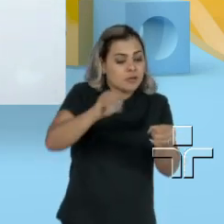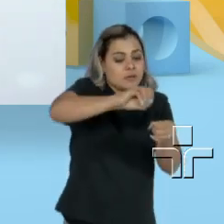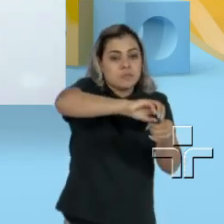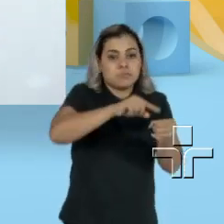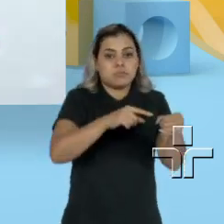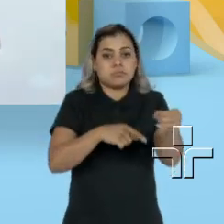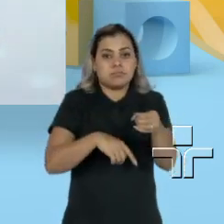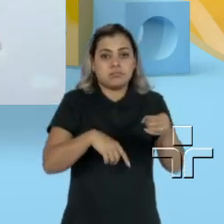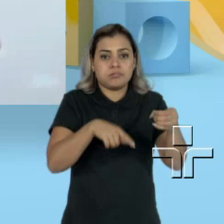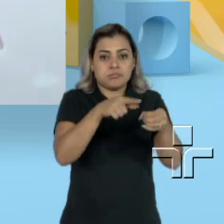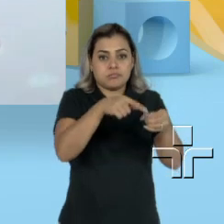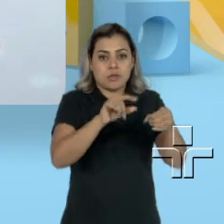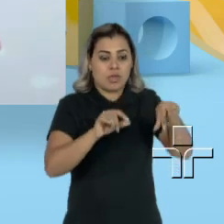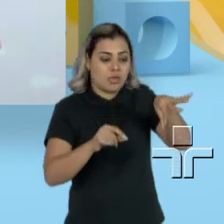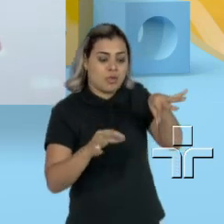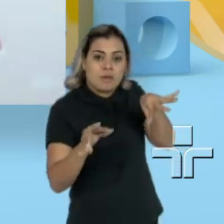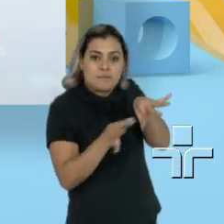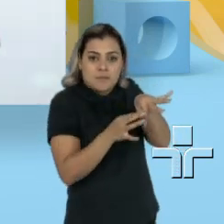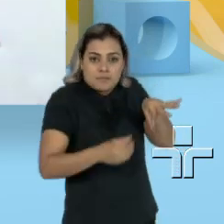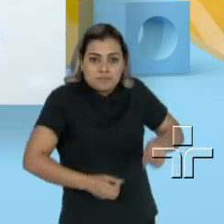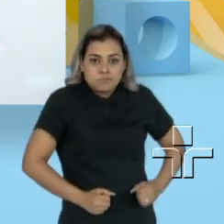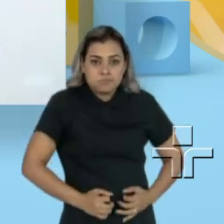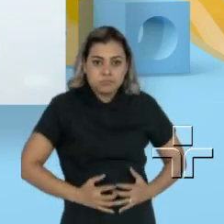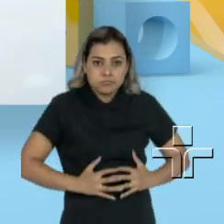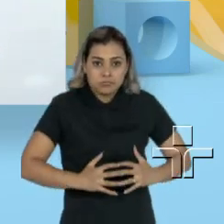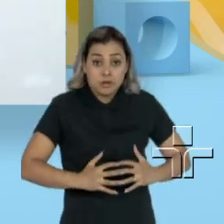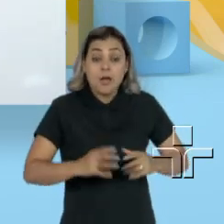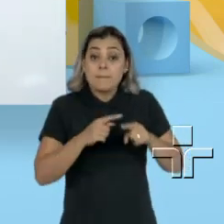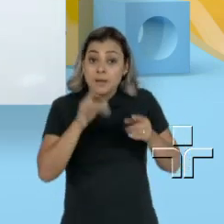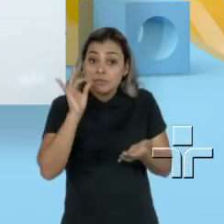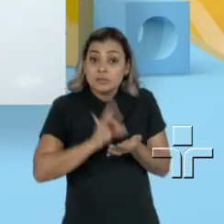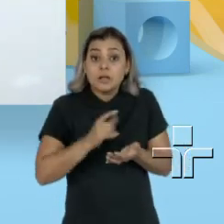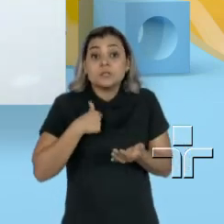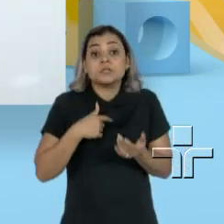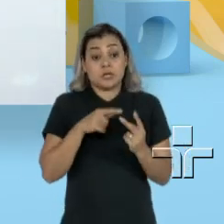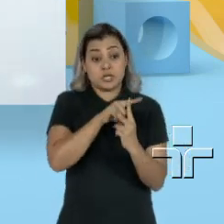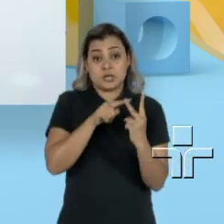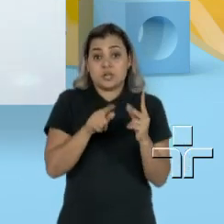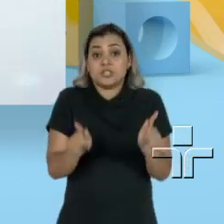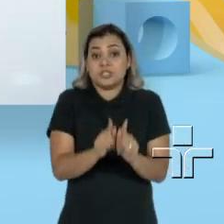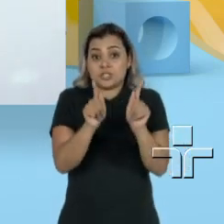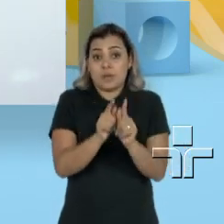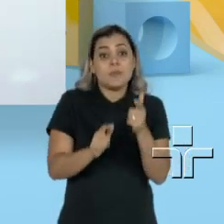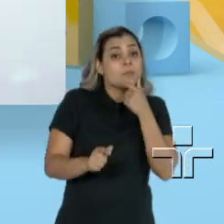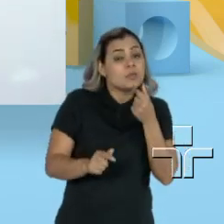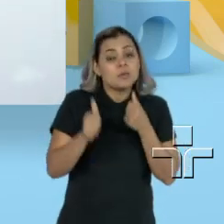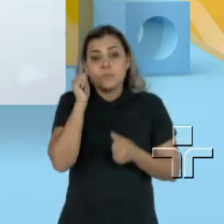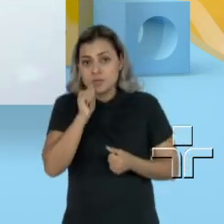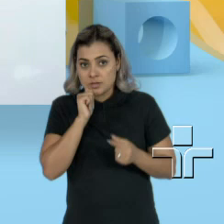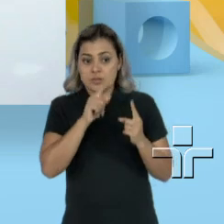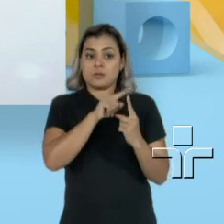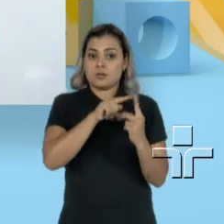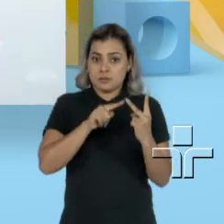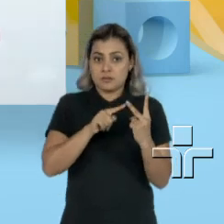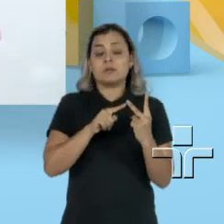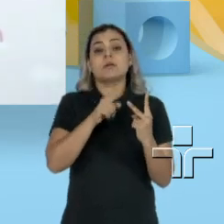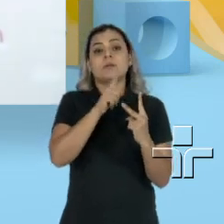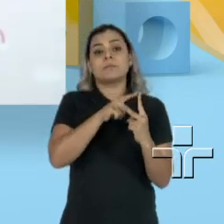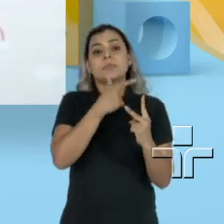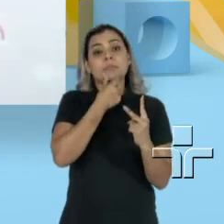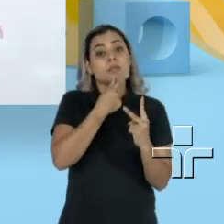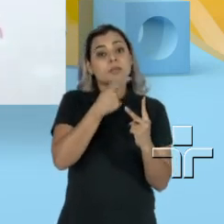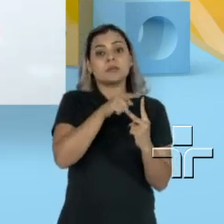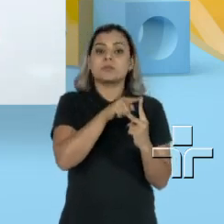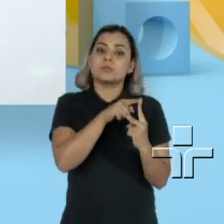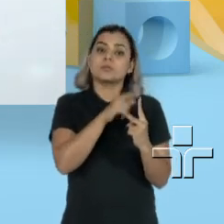Infelizmente, eu perdi um menino. Eu estava grávida de gêmeos, de gêmeos, um casal.